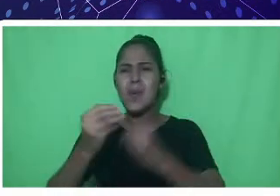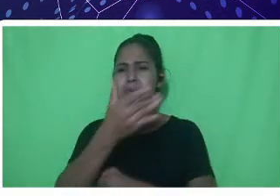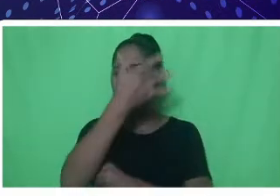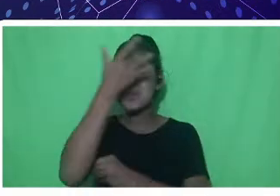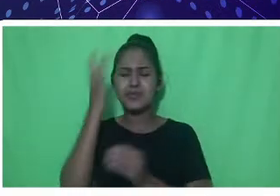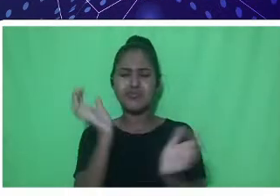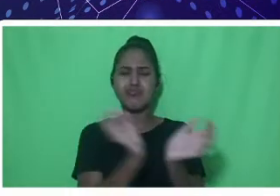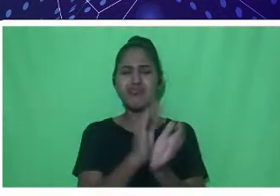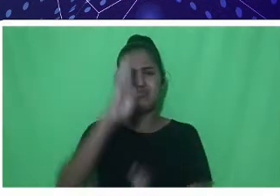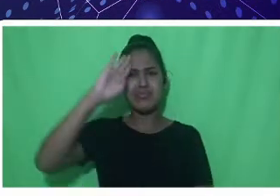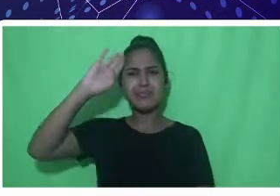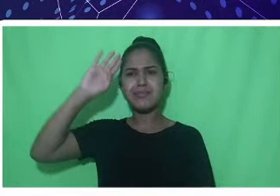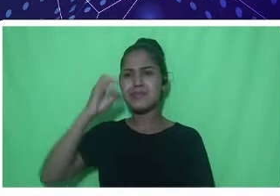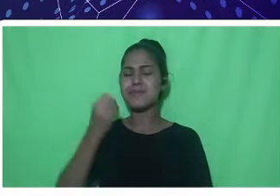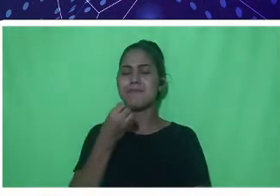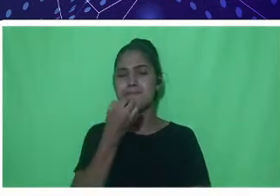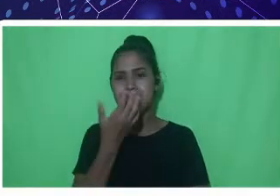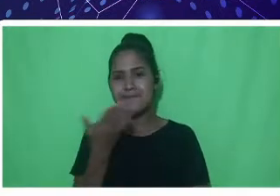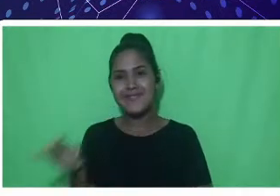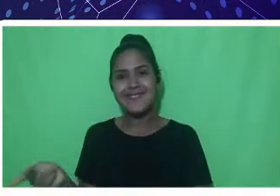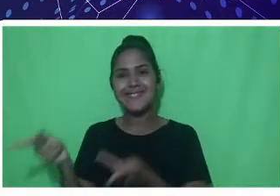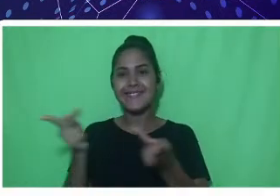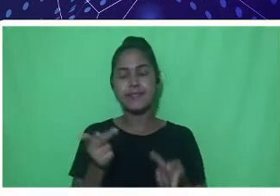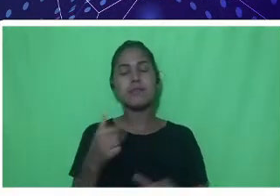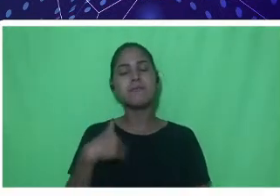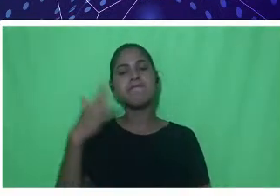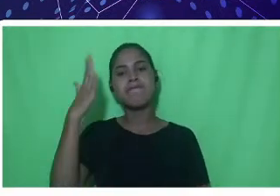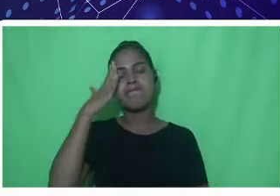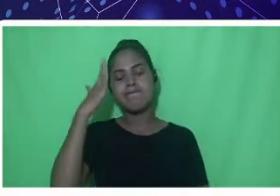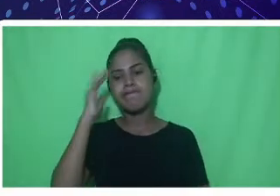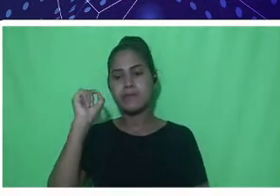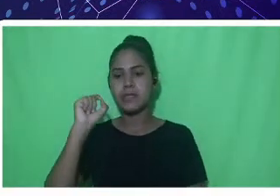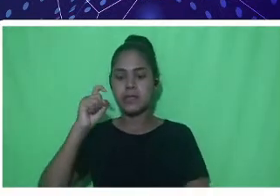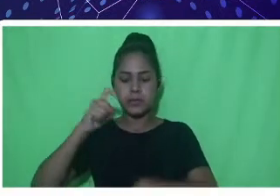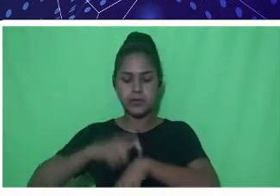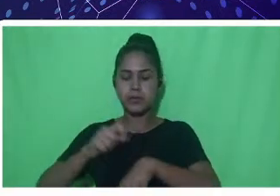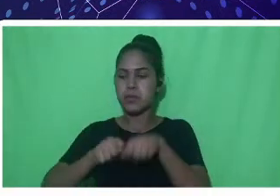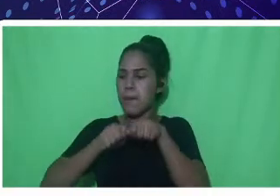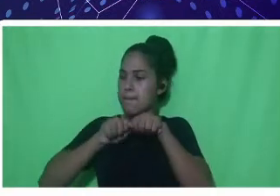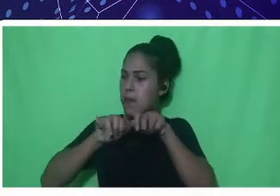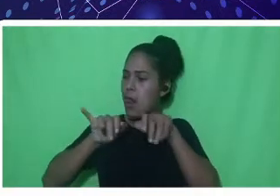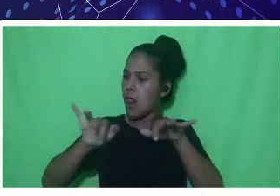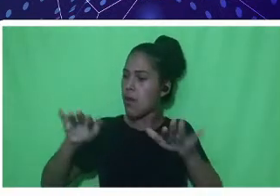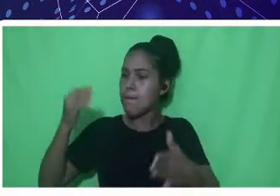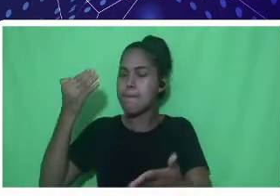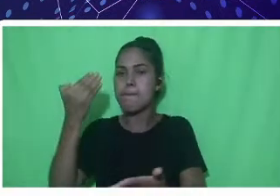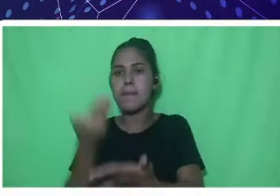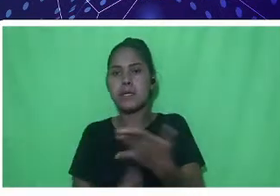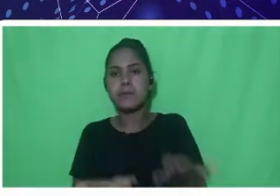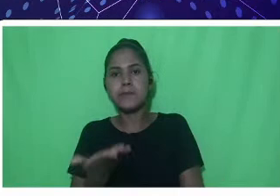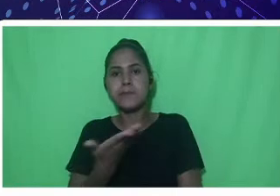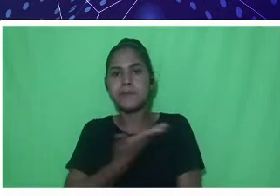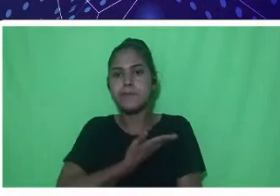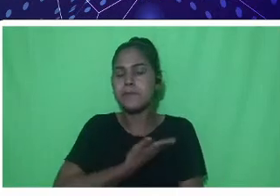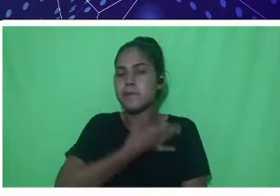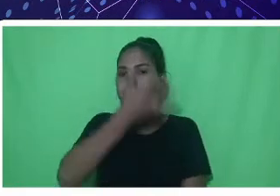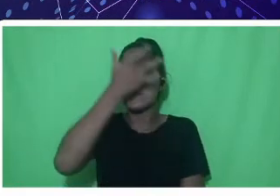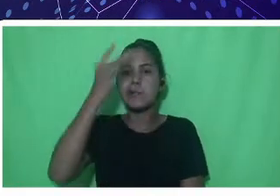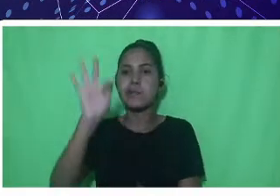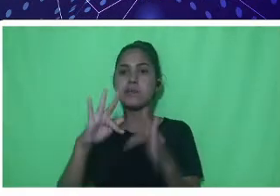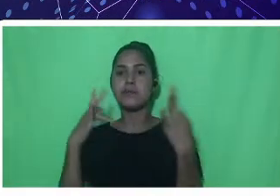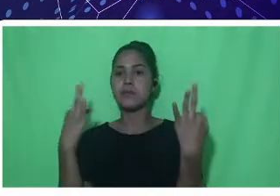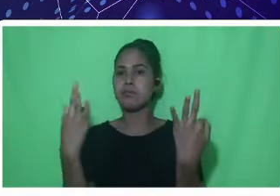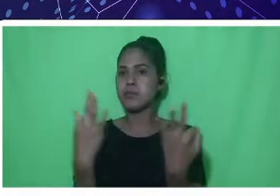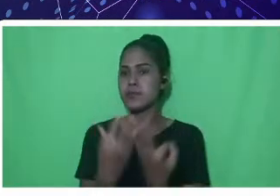Infelizmente, a pandemia tem nos trazido percas humanas dos nossos entes queridos, e nos afastado do